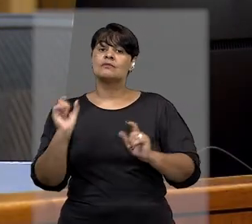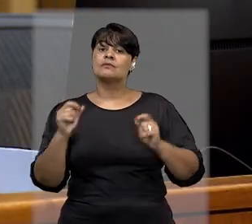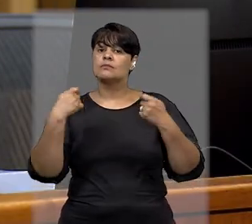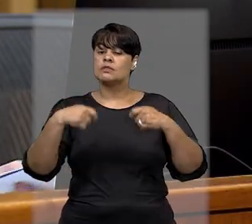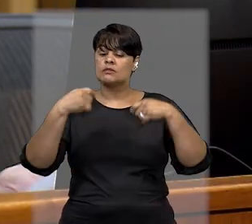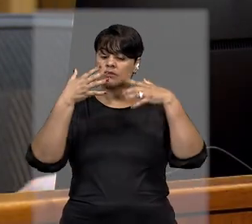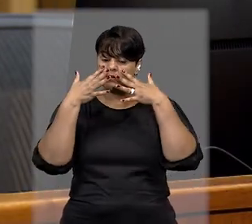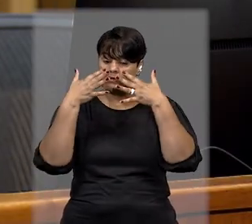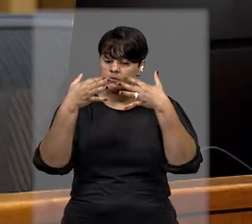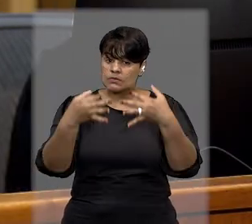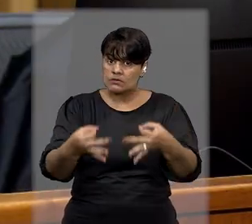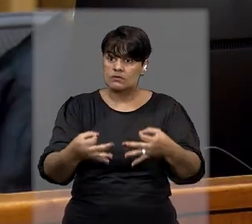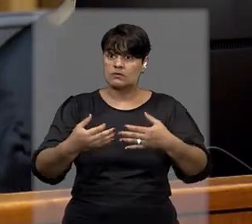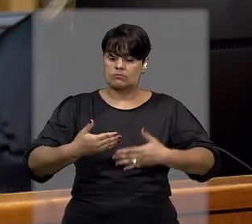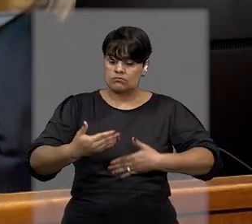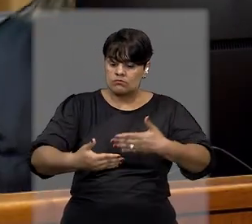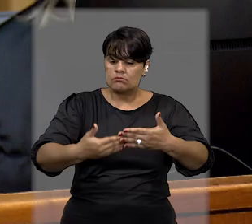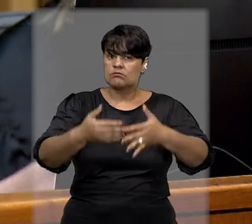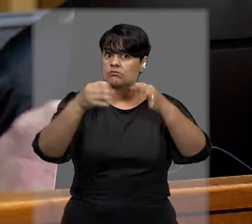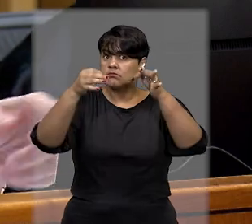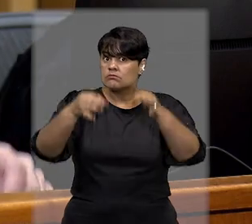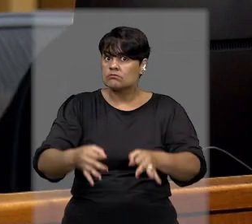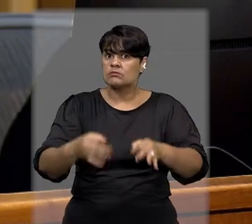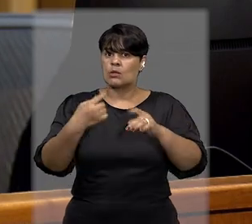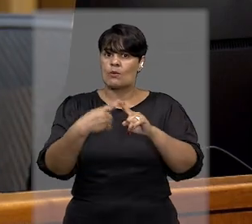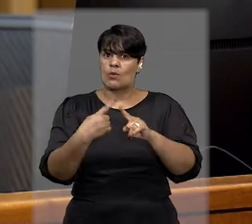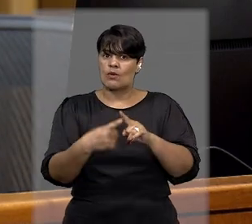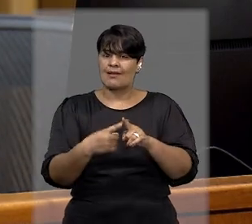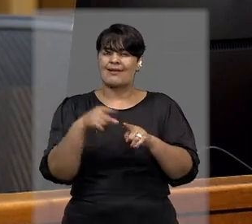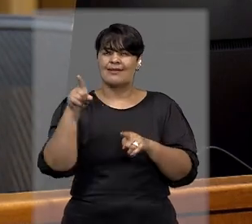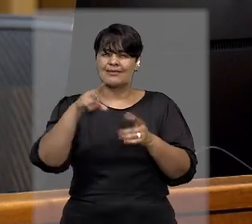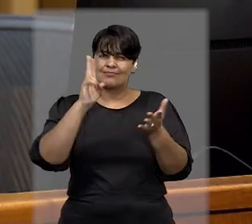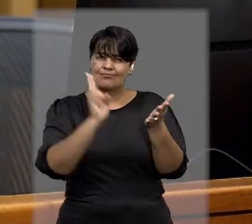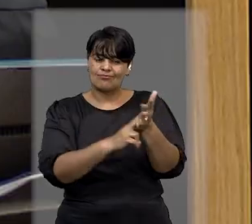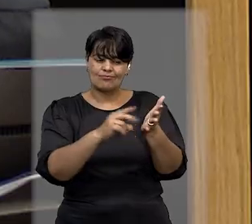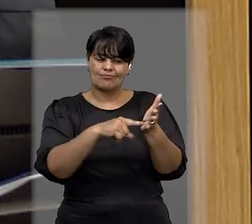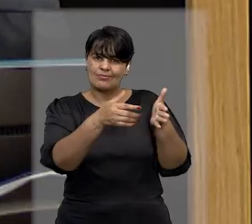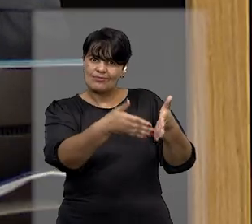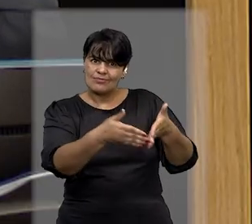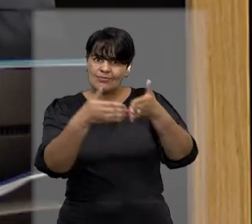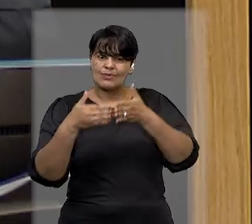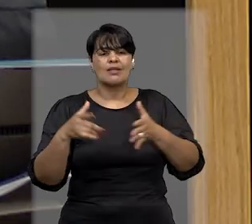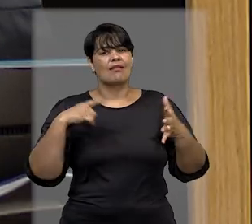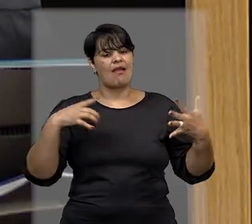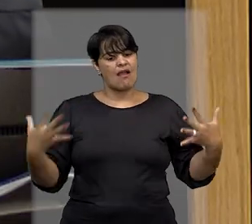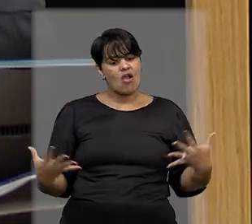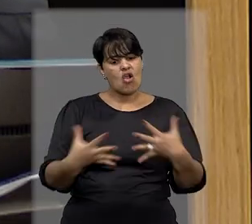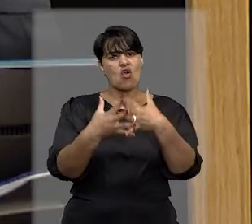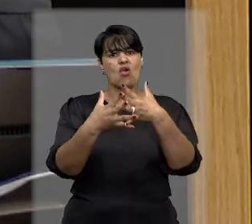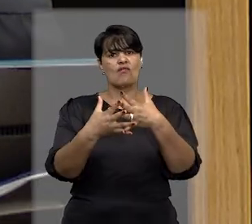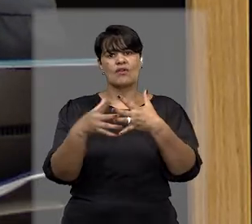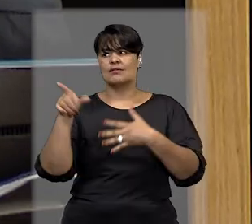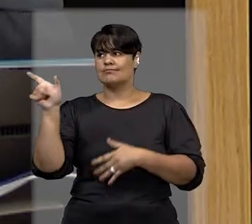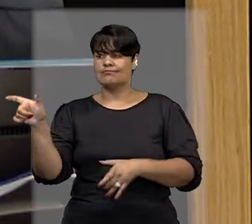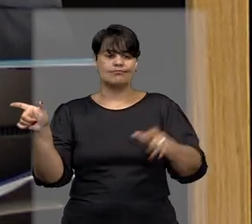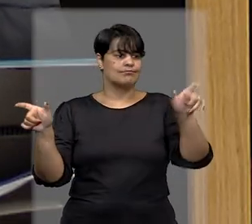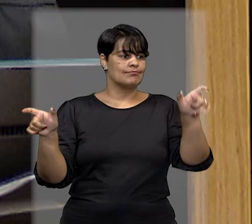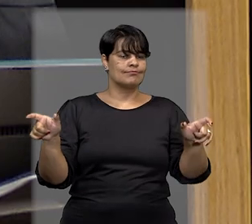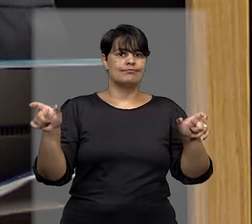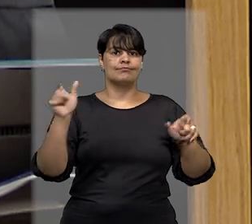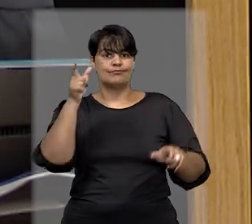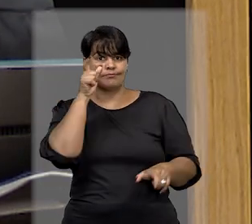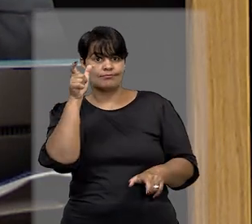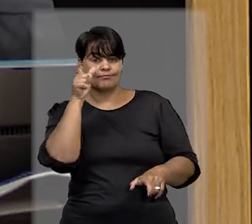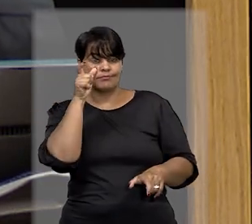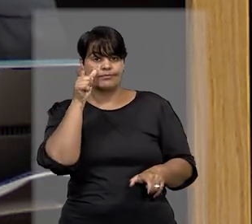devido processo legal, pois o procedimento das cartas rogatórias envolve conflito entre as partes interessadas, de